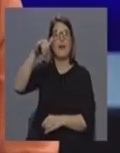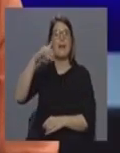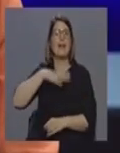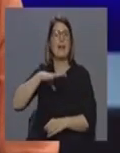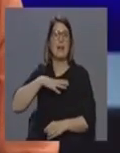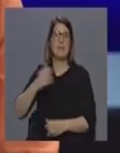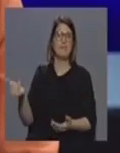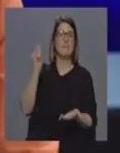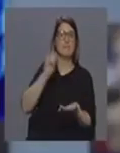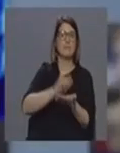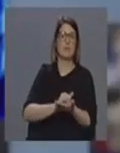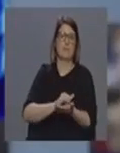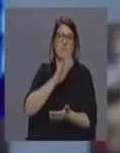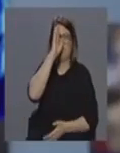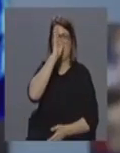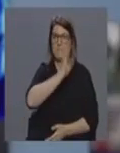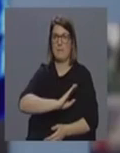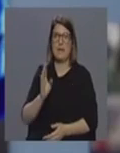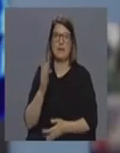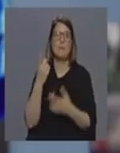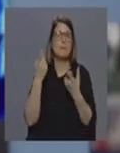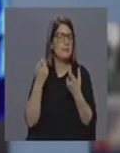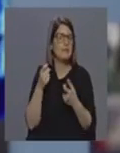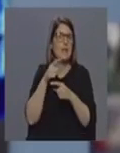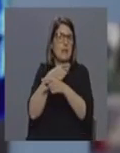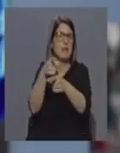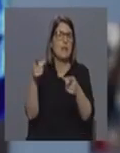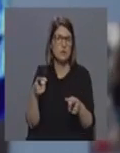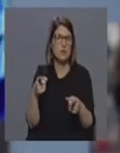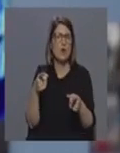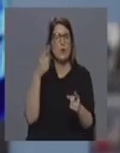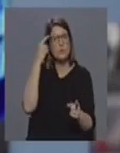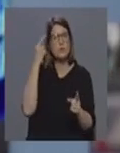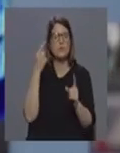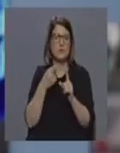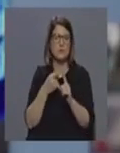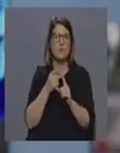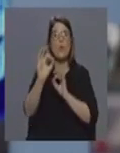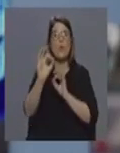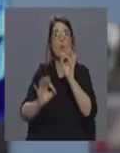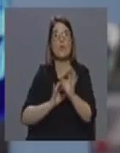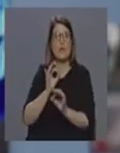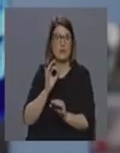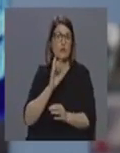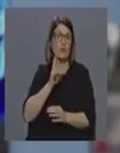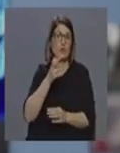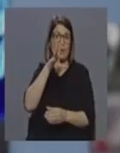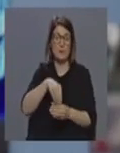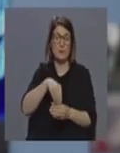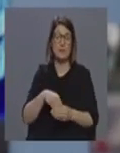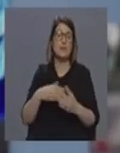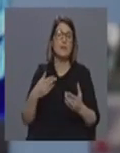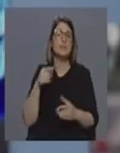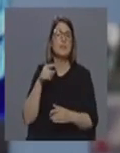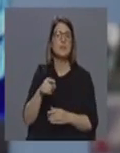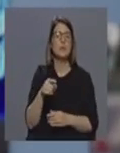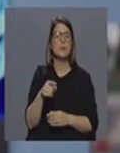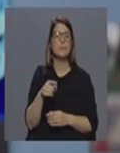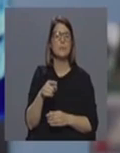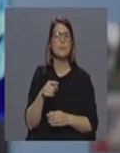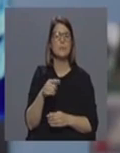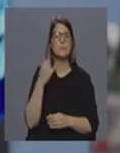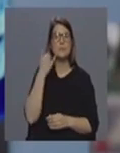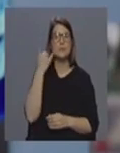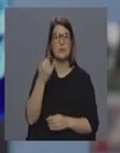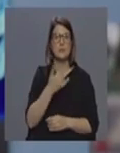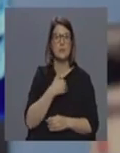voltar e como todos nós sabemos entanto eles são necessários ao fim e ao cabo também para prestar cuidados aqui na região este é um primeiro momento em que entanto a linha de saúde de